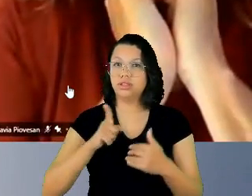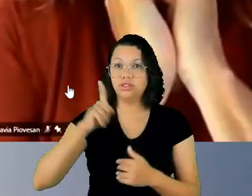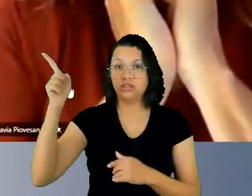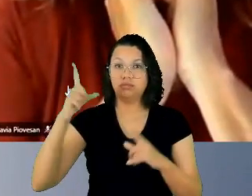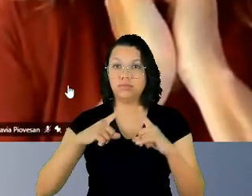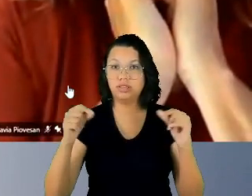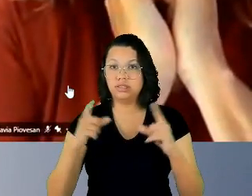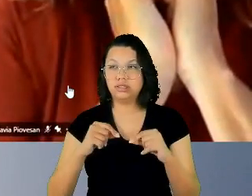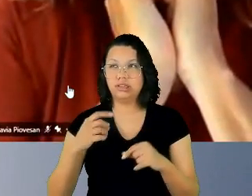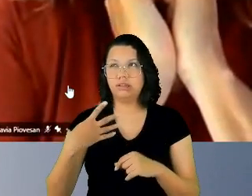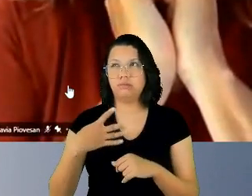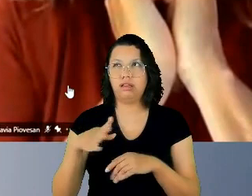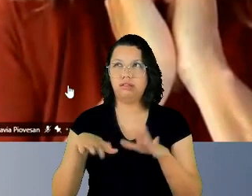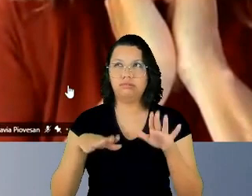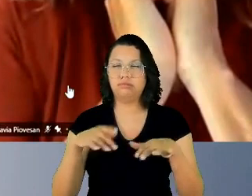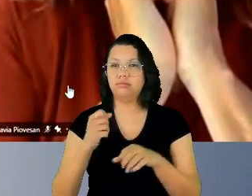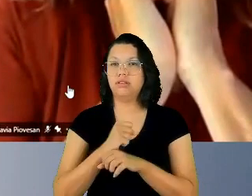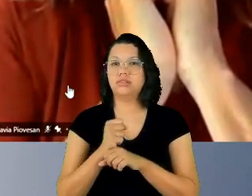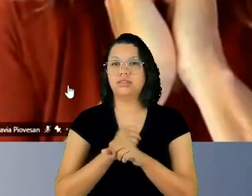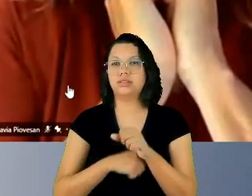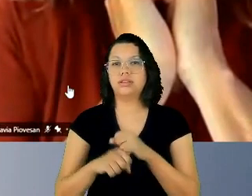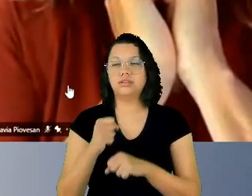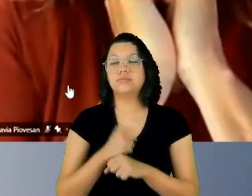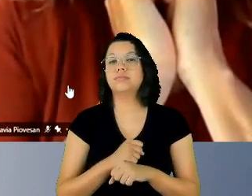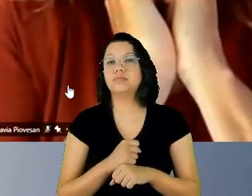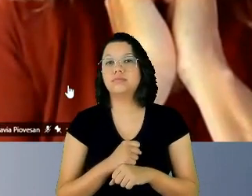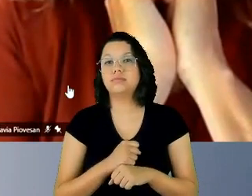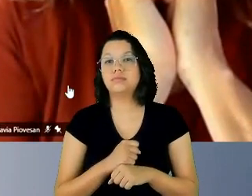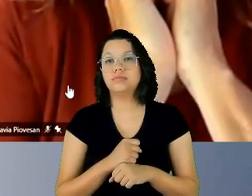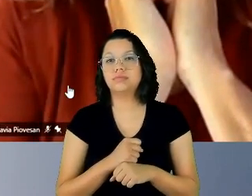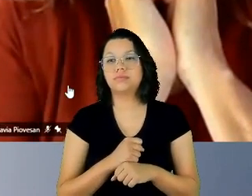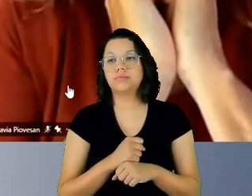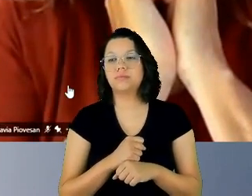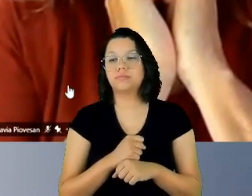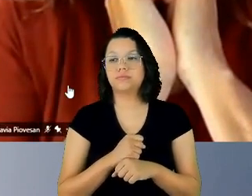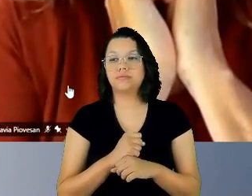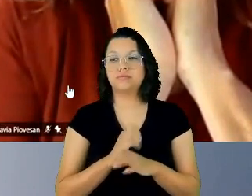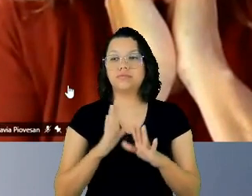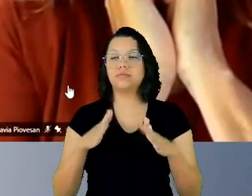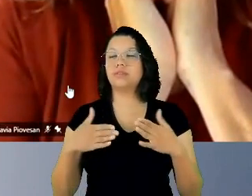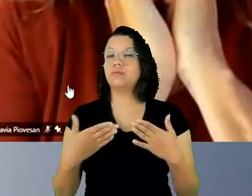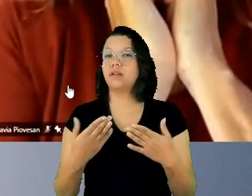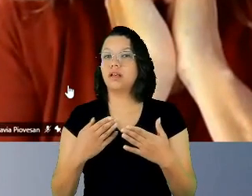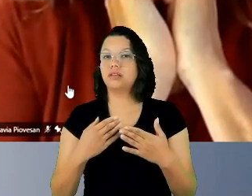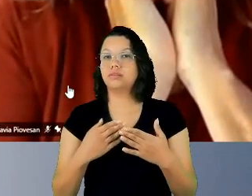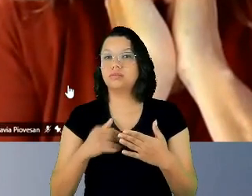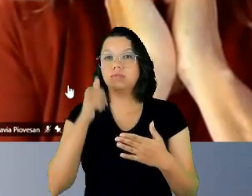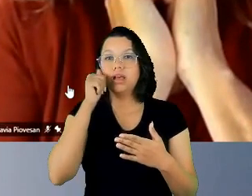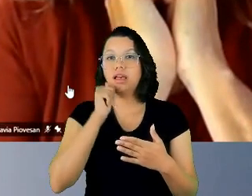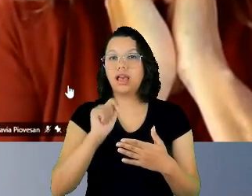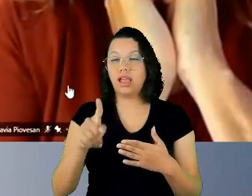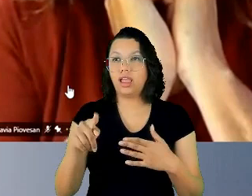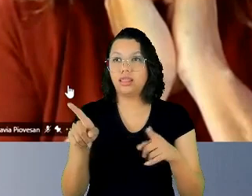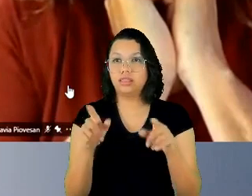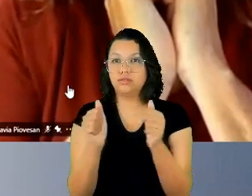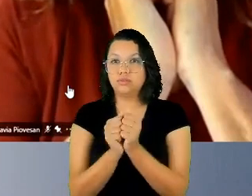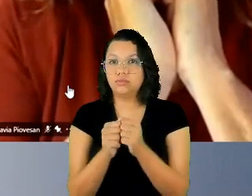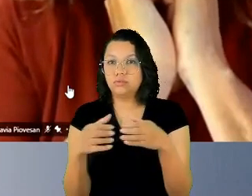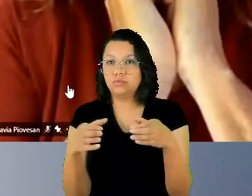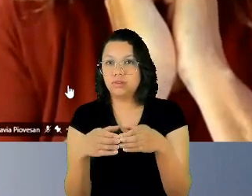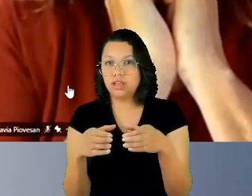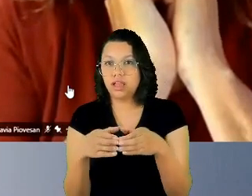foi quando ela e uma equipe de, acho que, umas oito